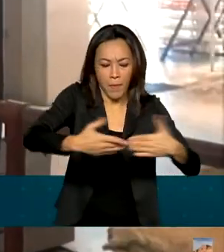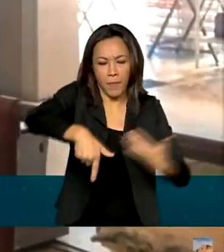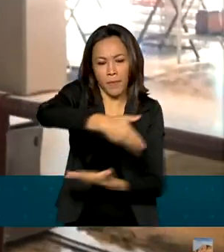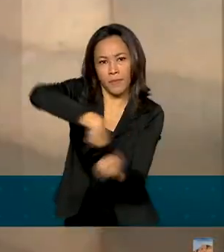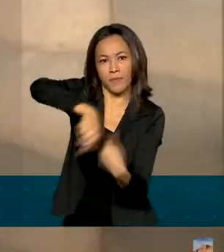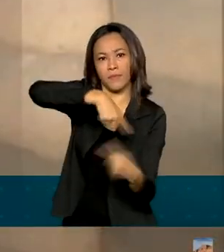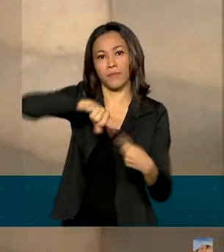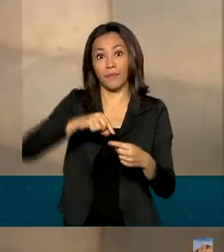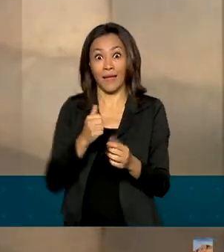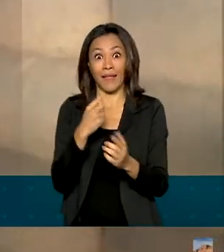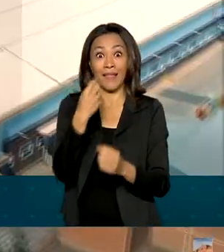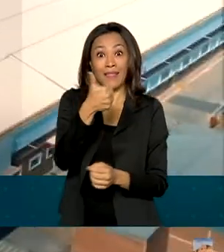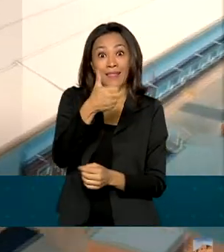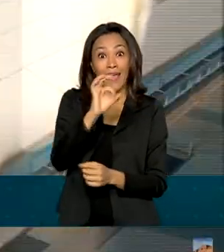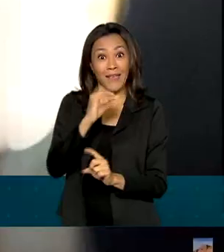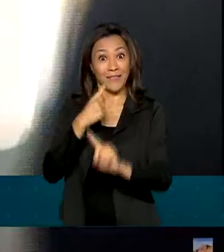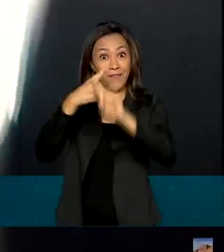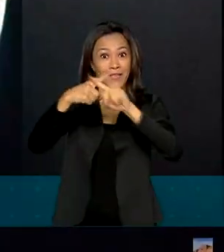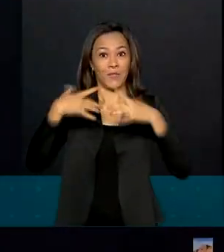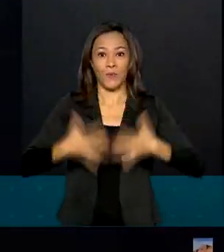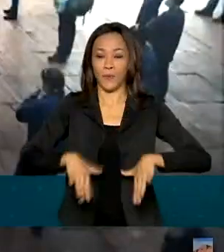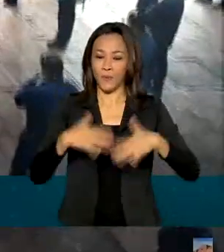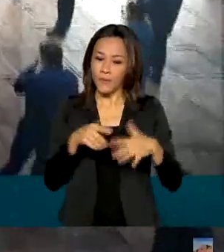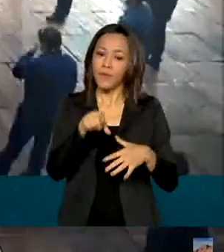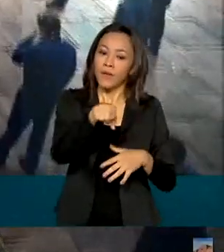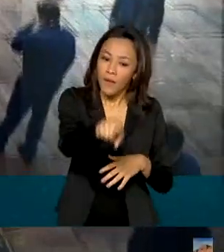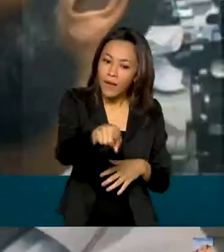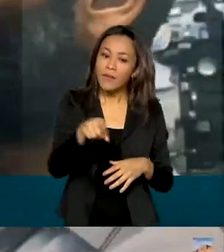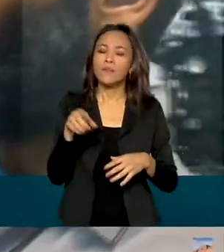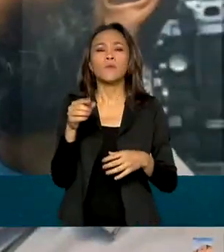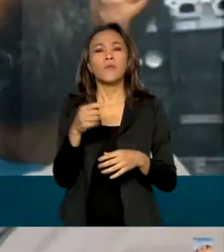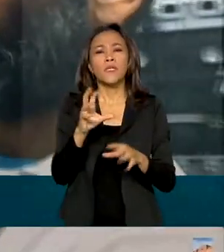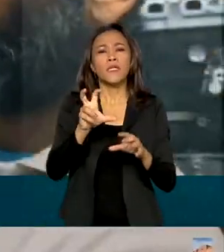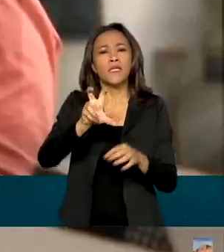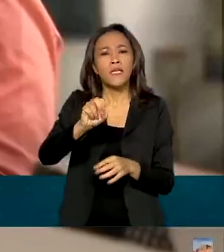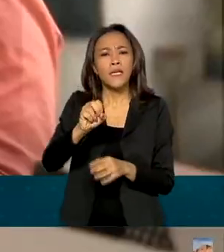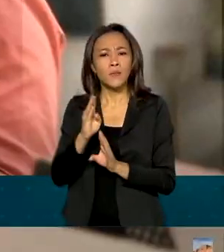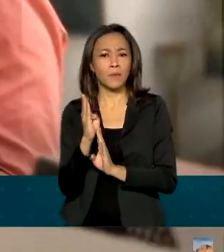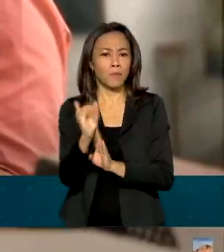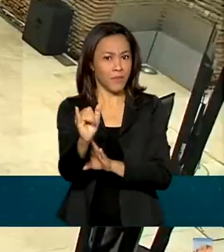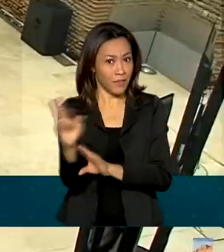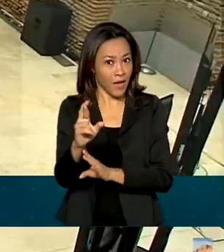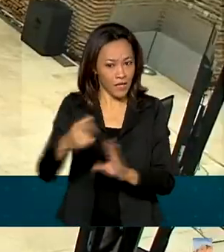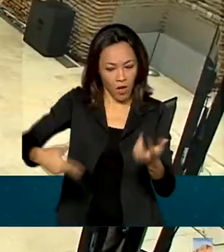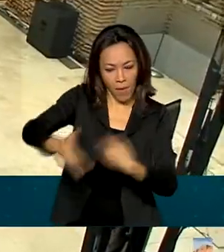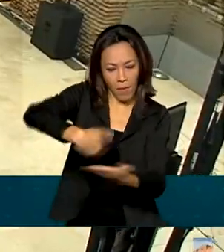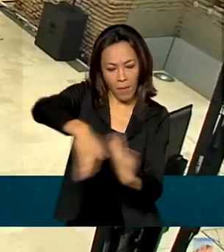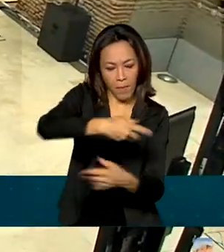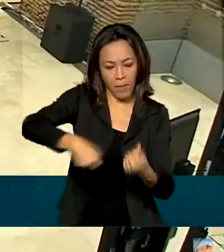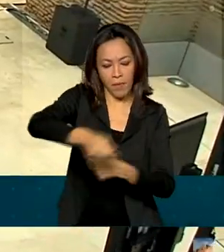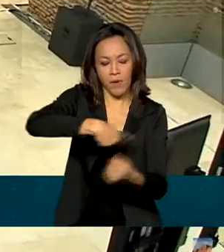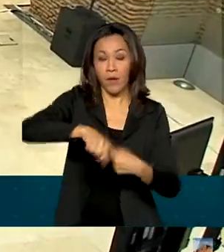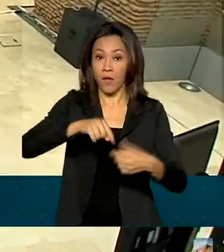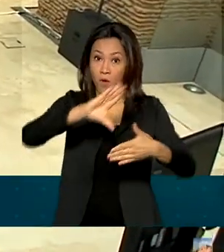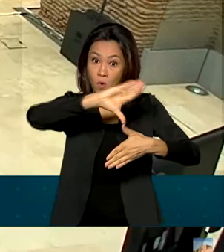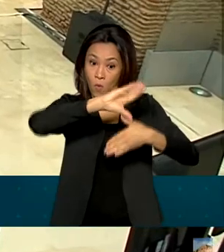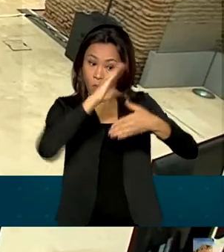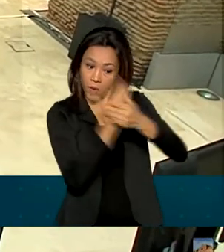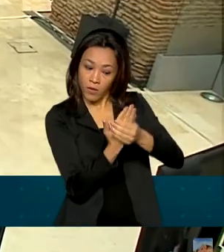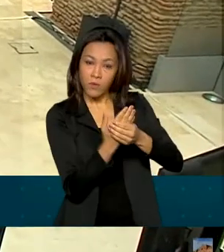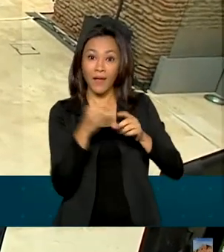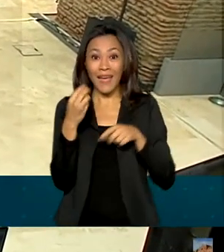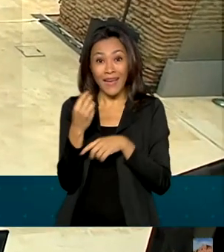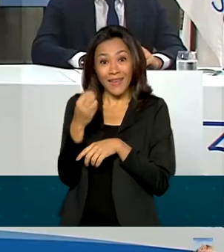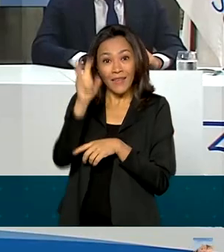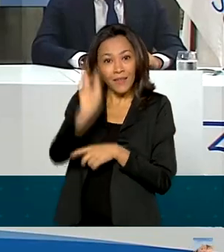multiplicando 10 vezes. Os negócios com o mundo chegaram a 500 bilhões de dólares. O Mercosul já é a quinta economia do